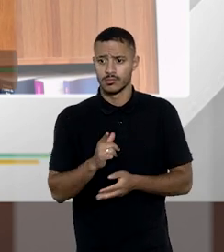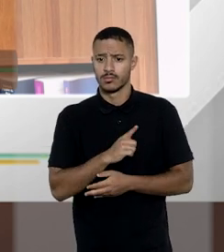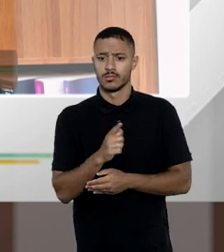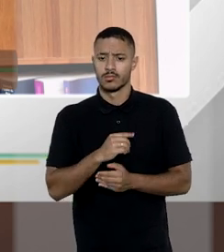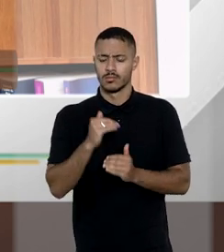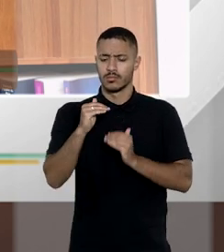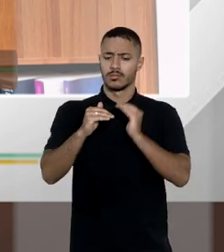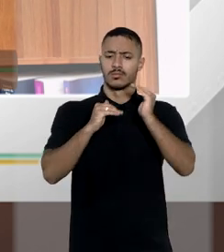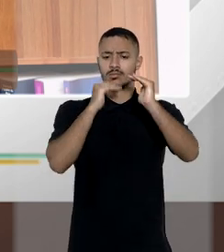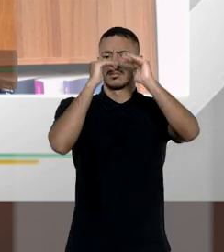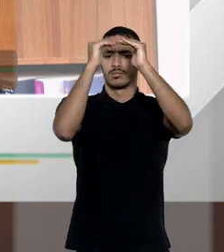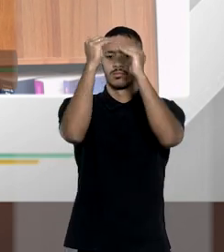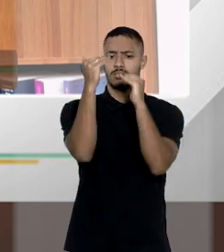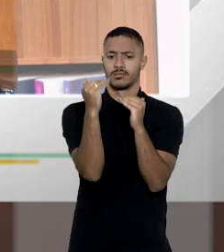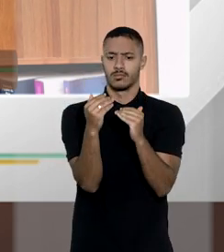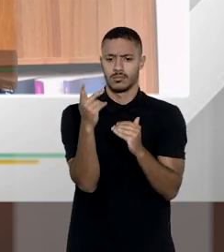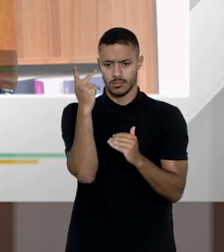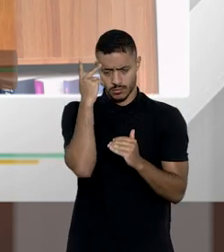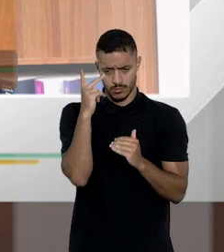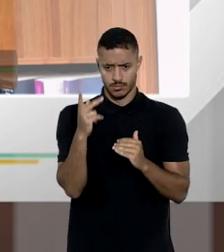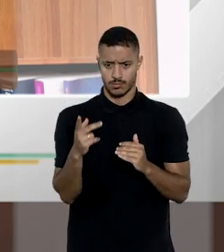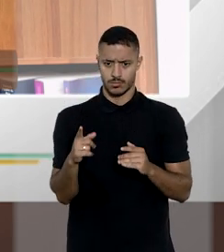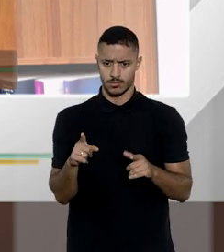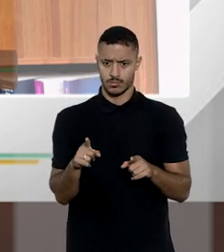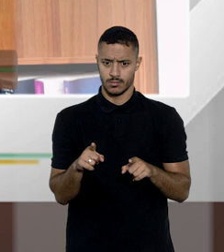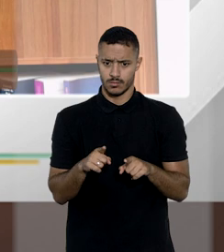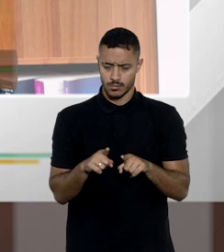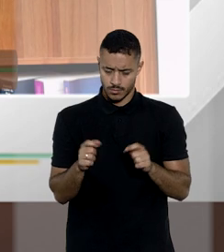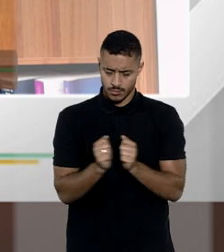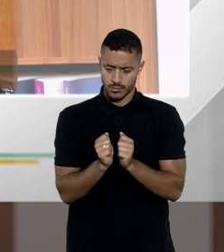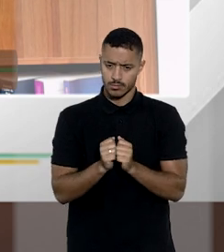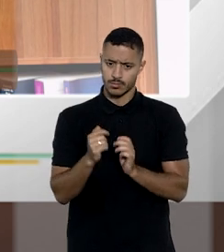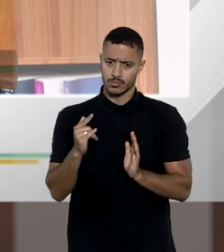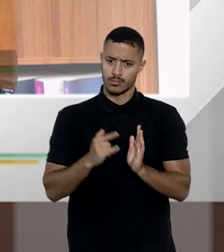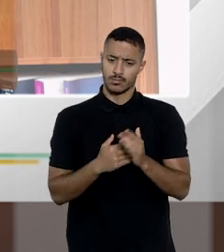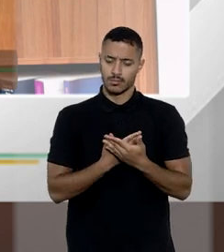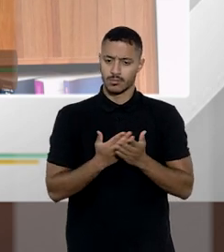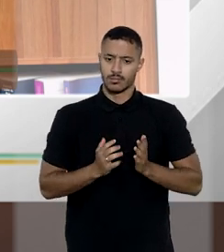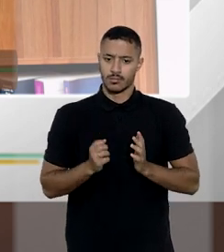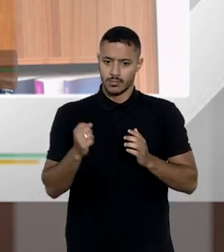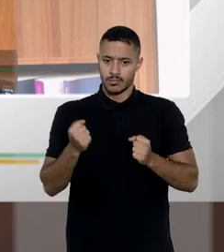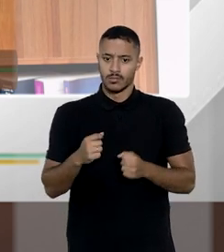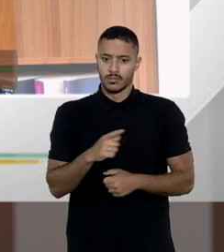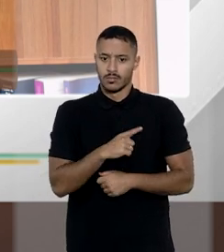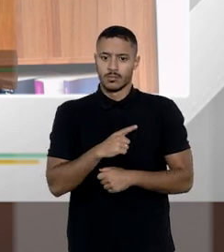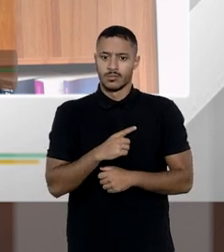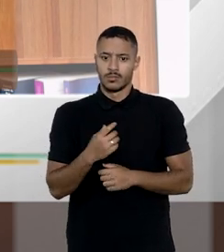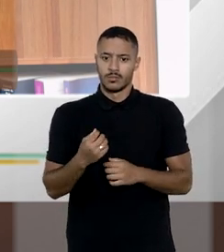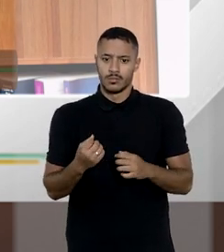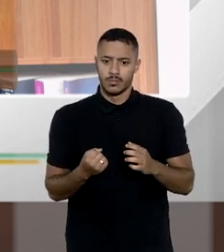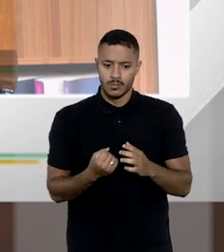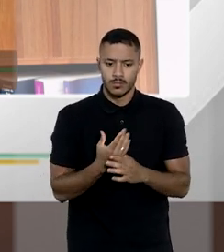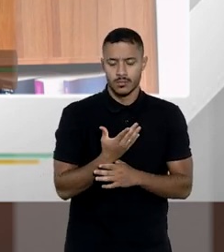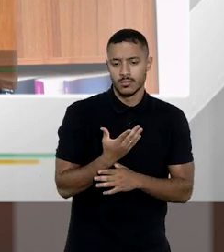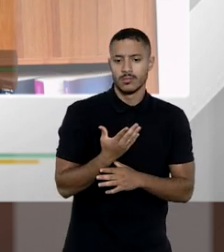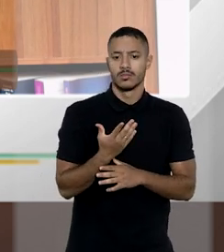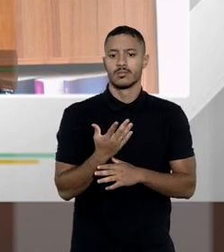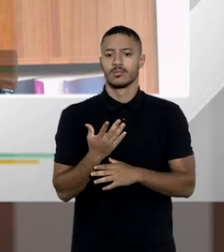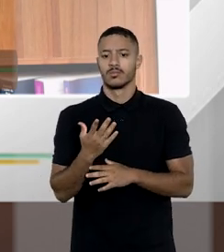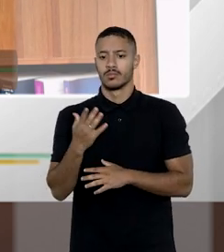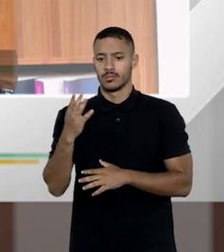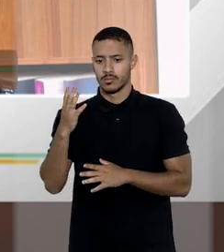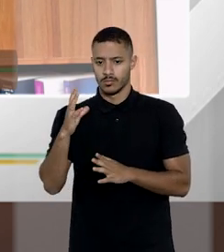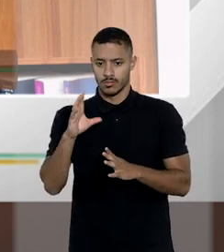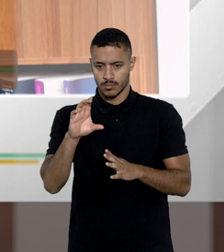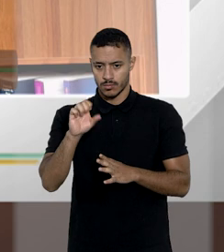nós tenhamos essa consolidação para que mesmo com o testamento nós possamos ter o inventário em